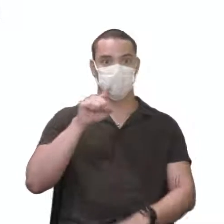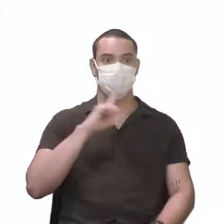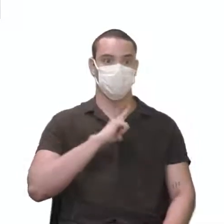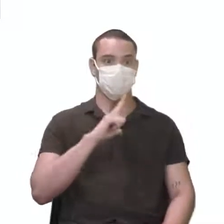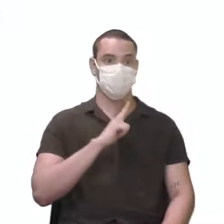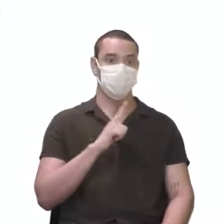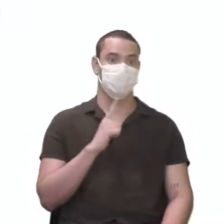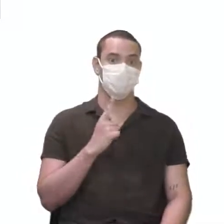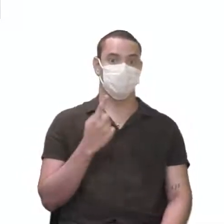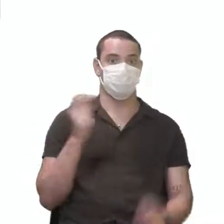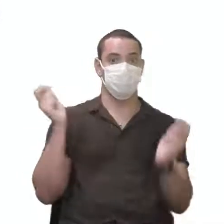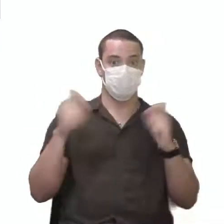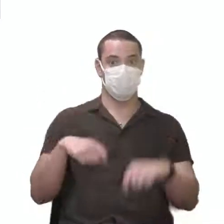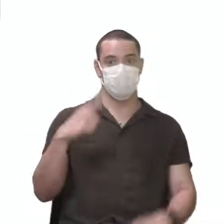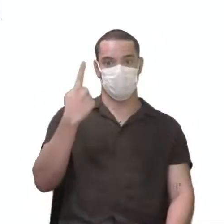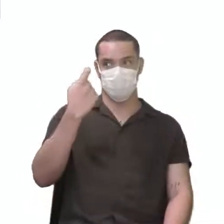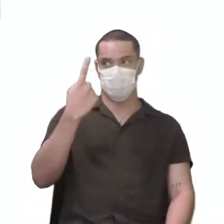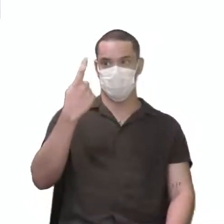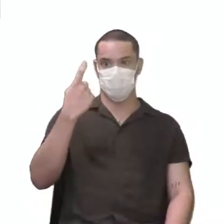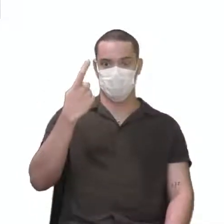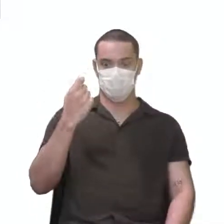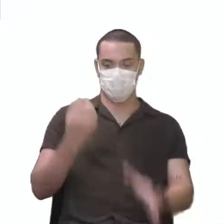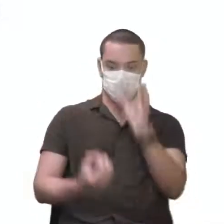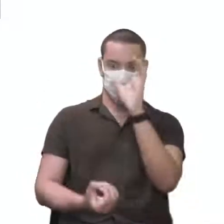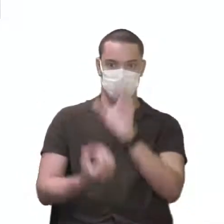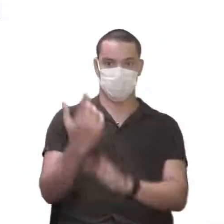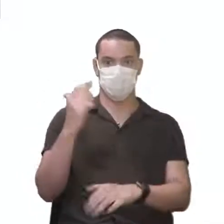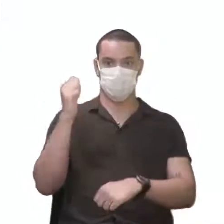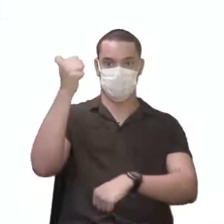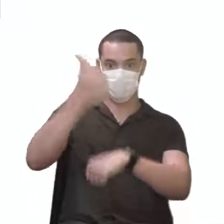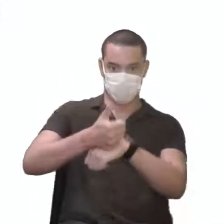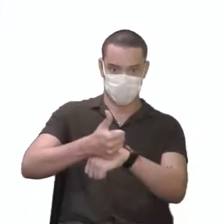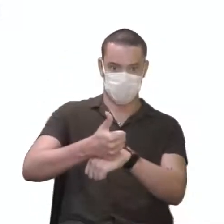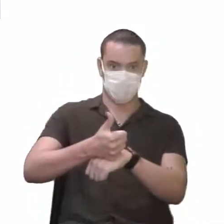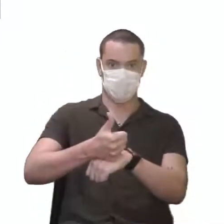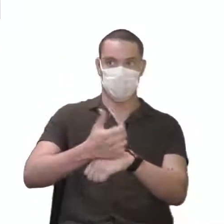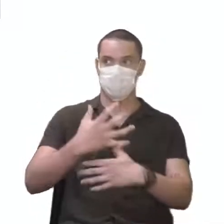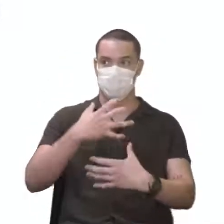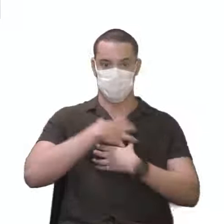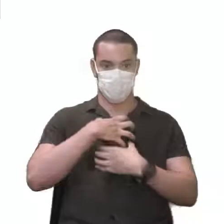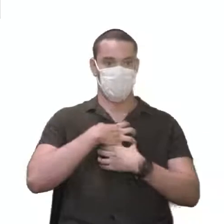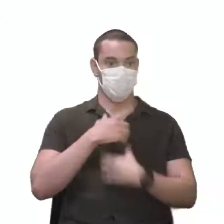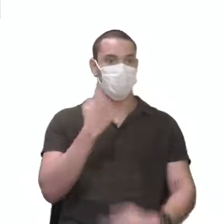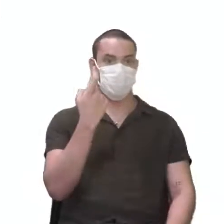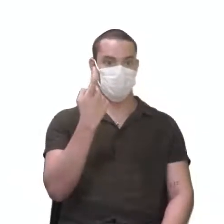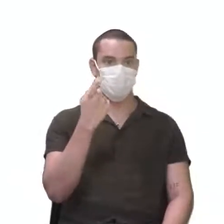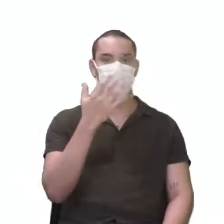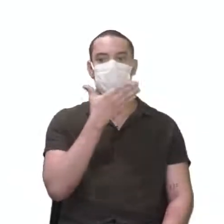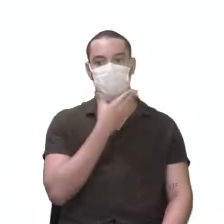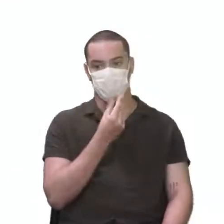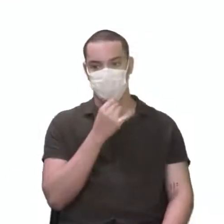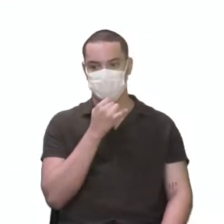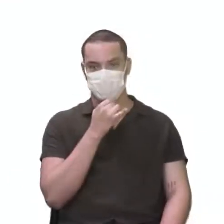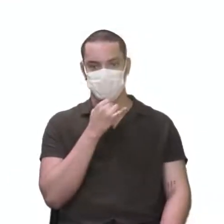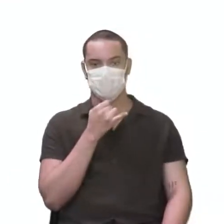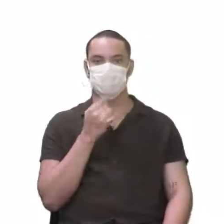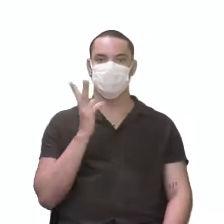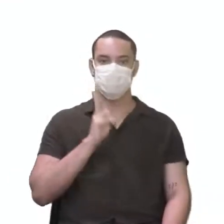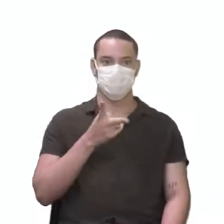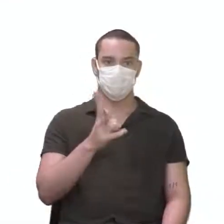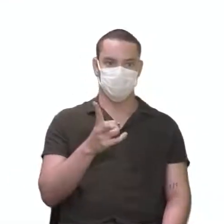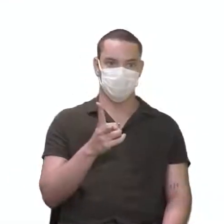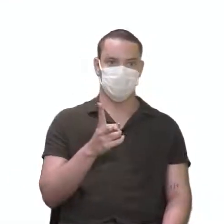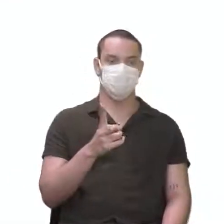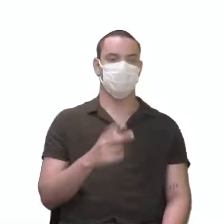pelo menos um dos indivíduos que gerou afetado, tá? No caso ali é o homem. Seguindo